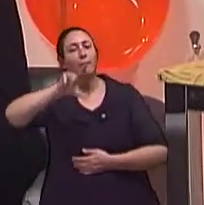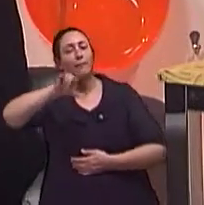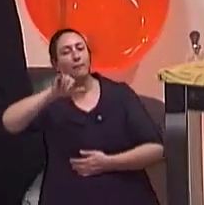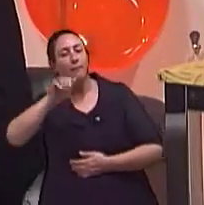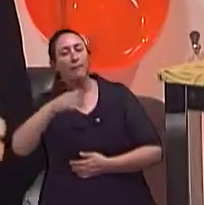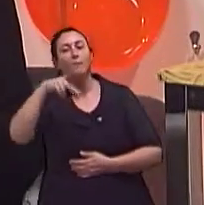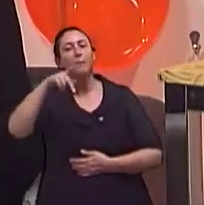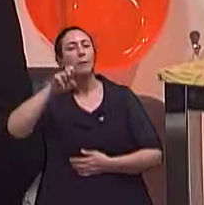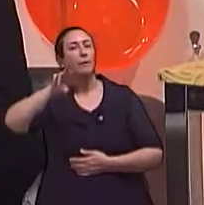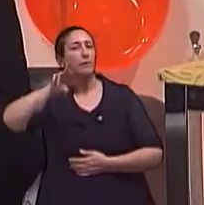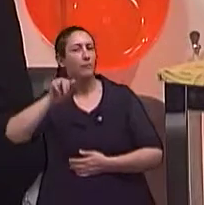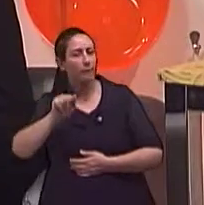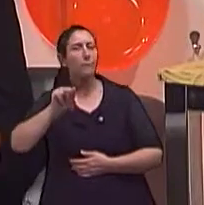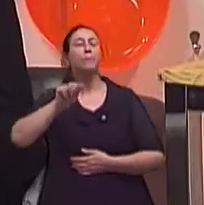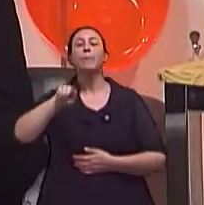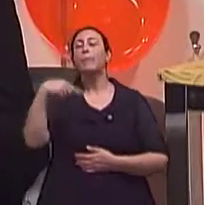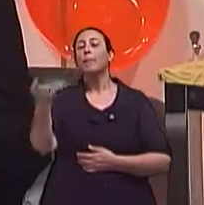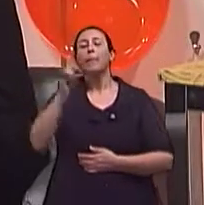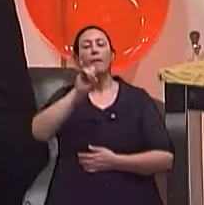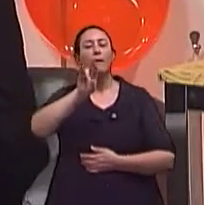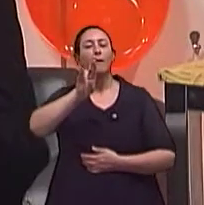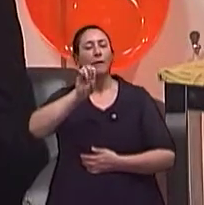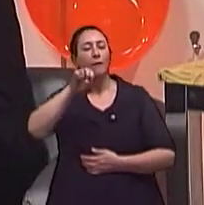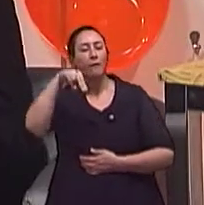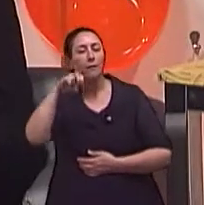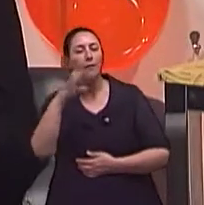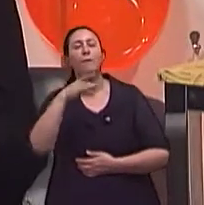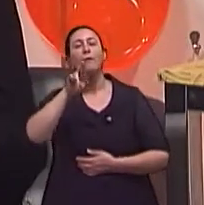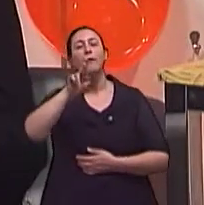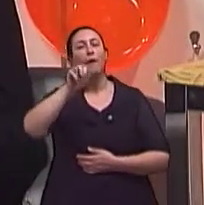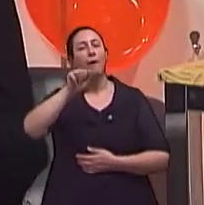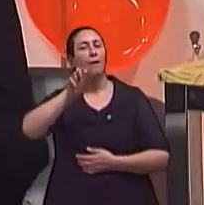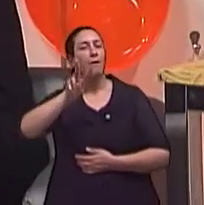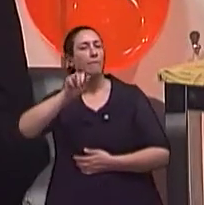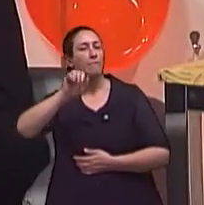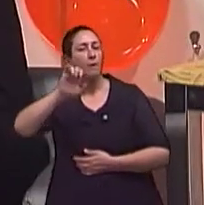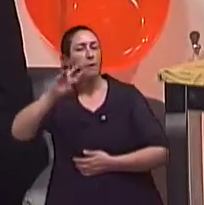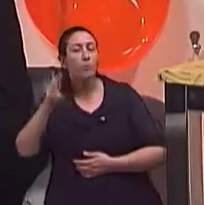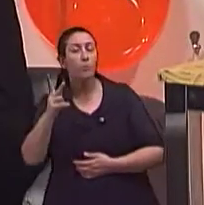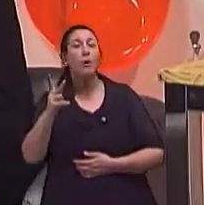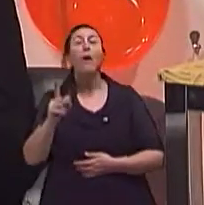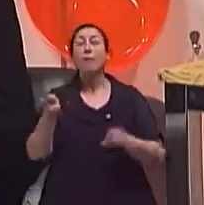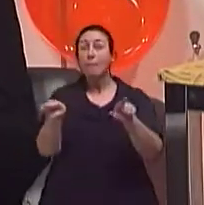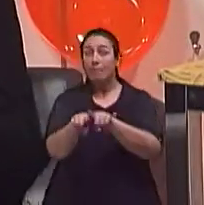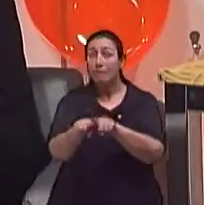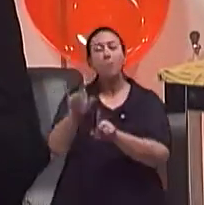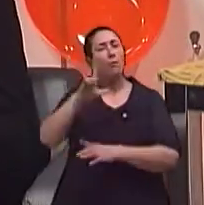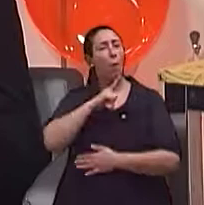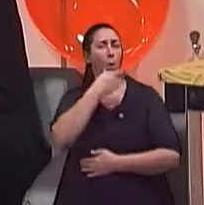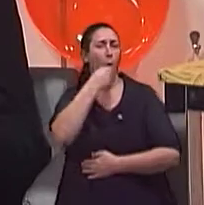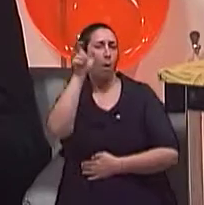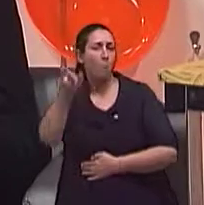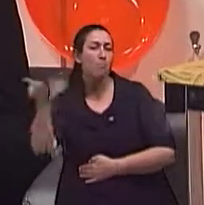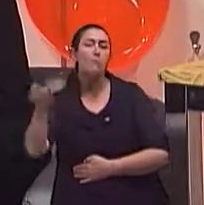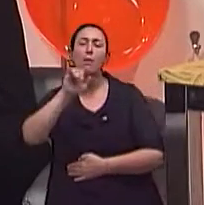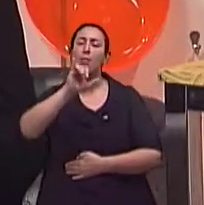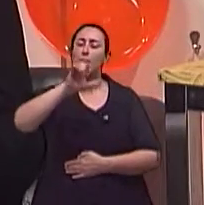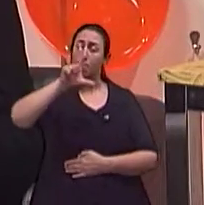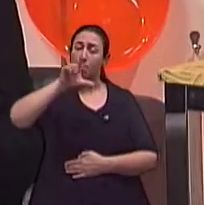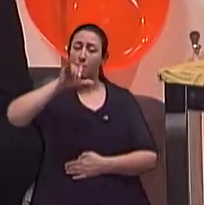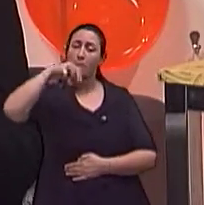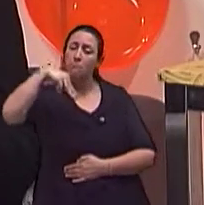temos atores como Lima Duarte, Tarcísio Meira. Então, nós temos no Brasil também exemplos de